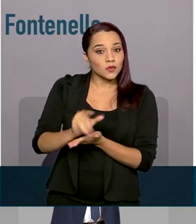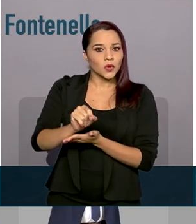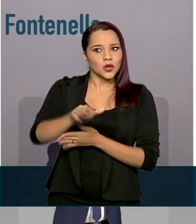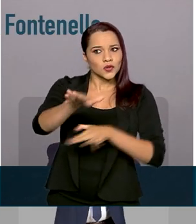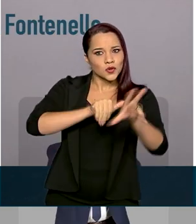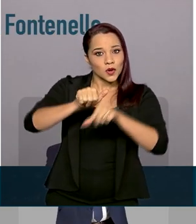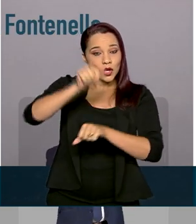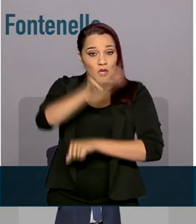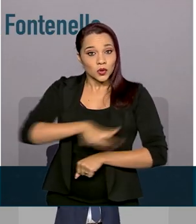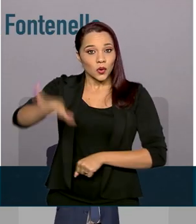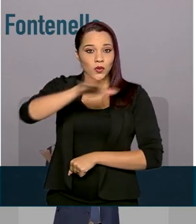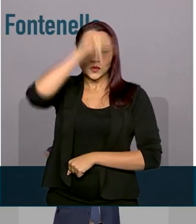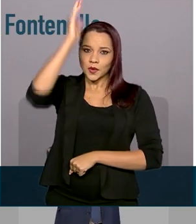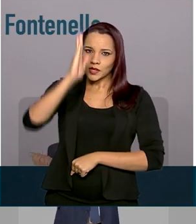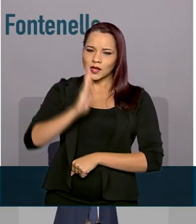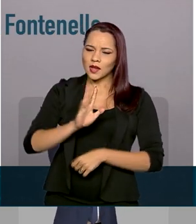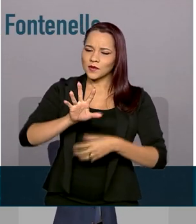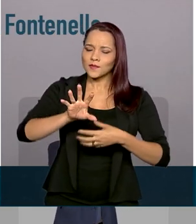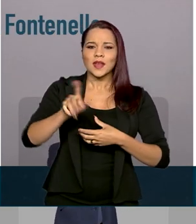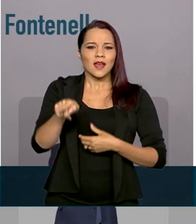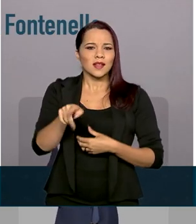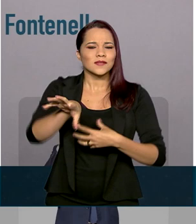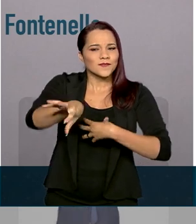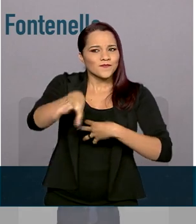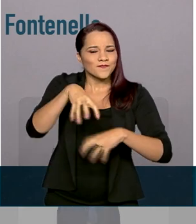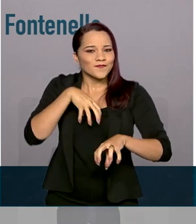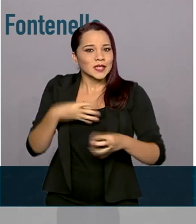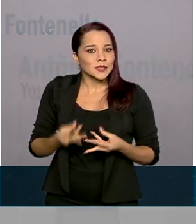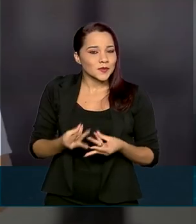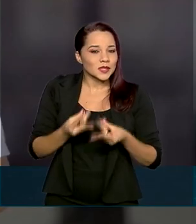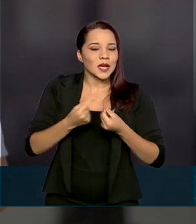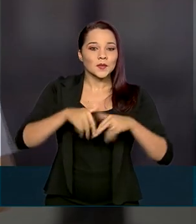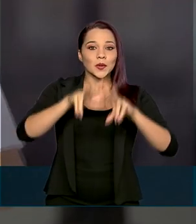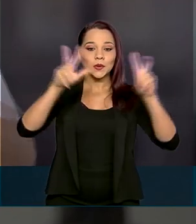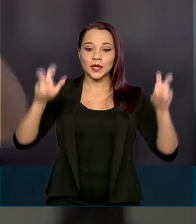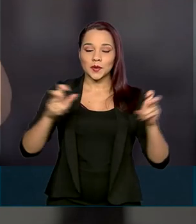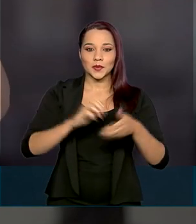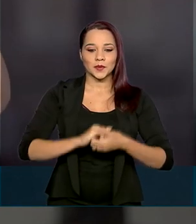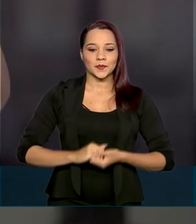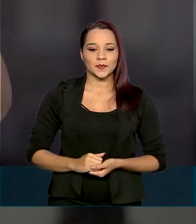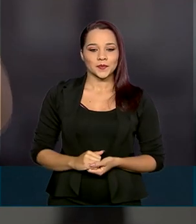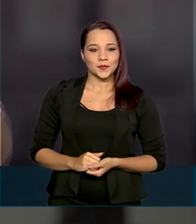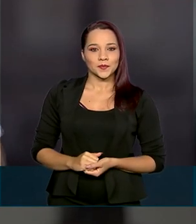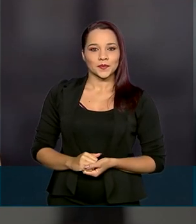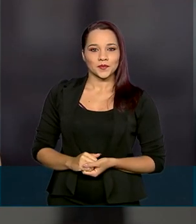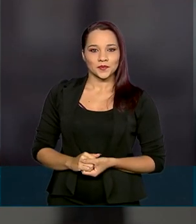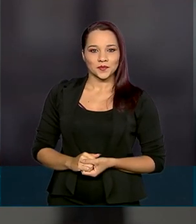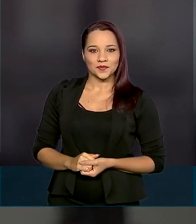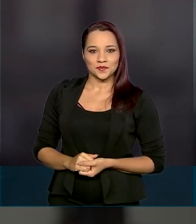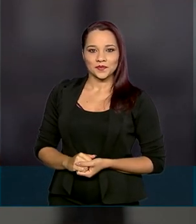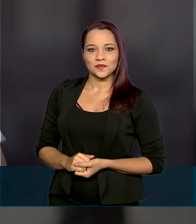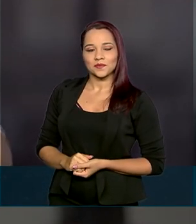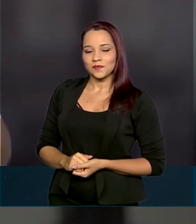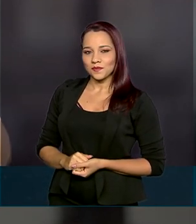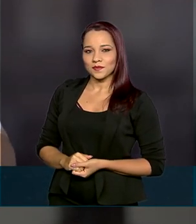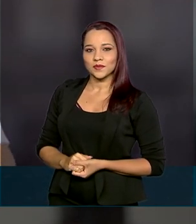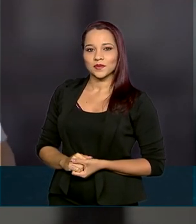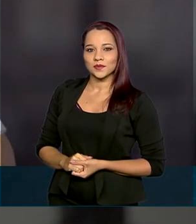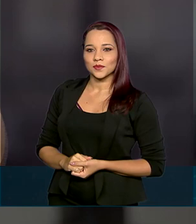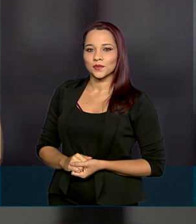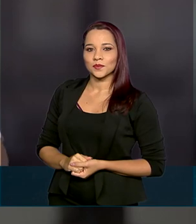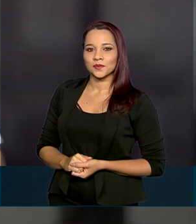para que todos os brasileiros sejam sensibilizados pelo tema. Eu respeito o direito das pessoas com